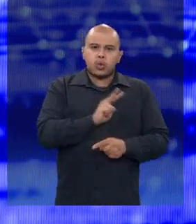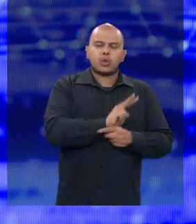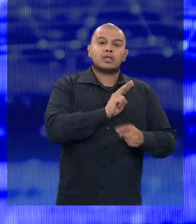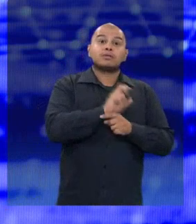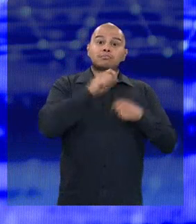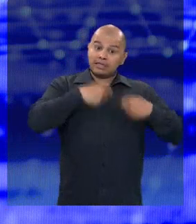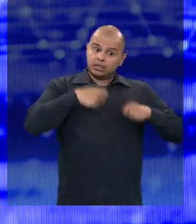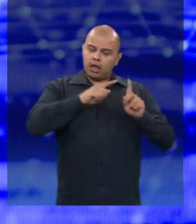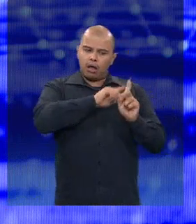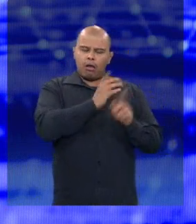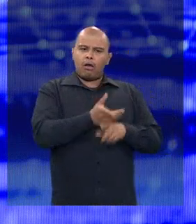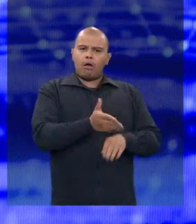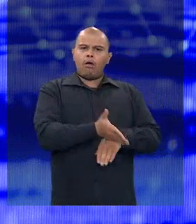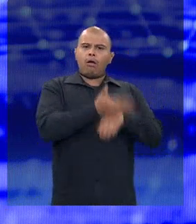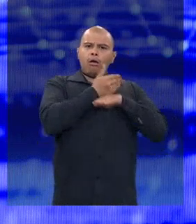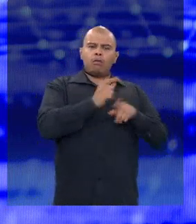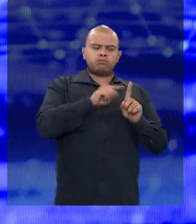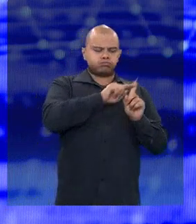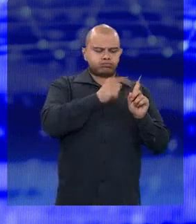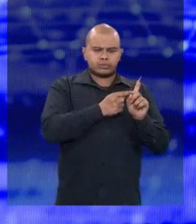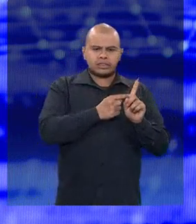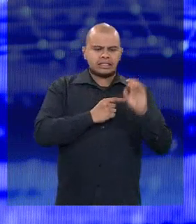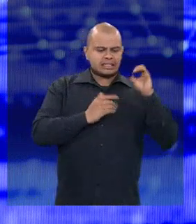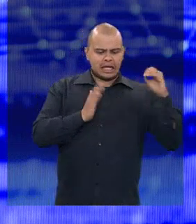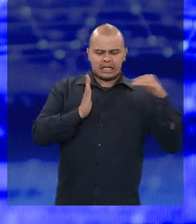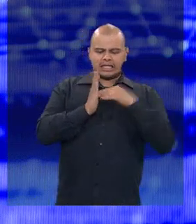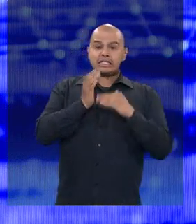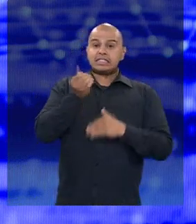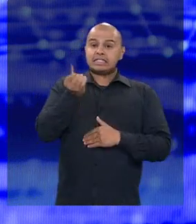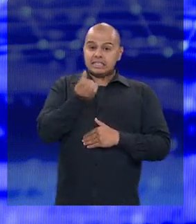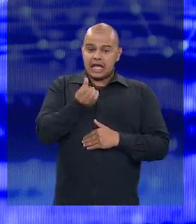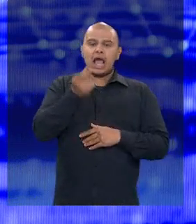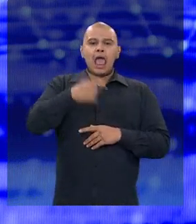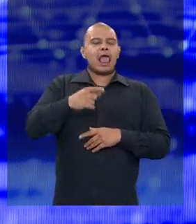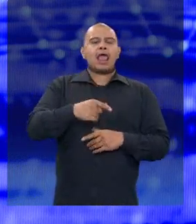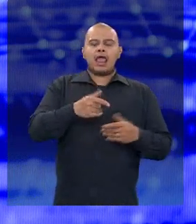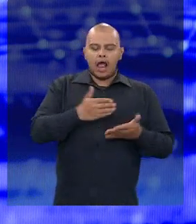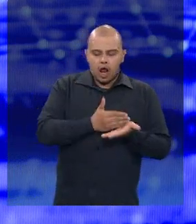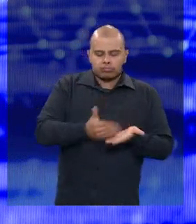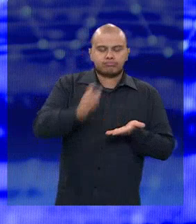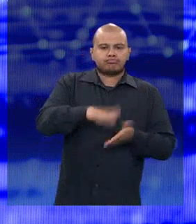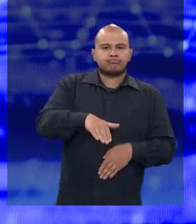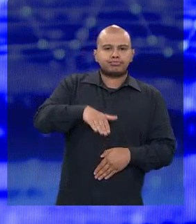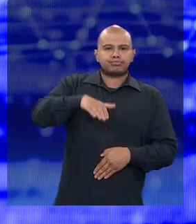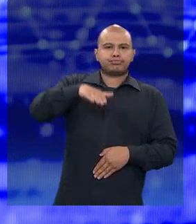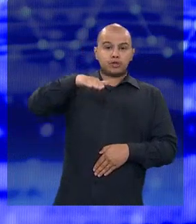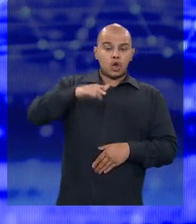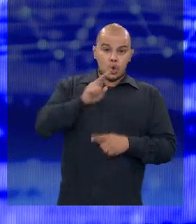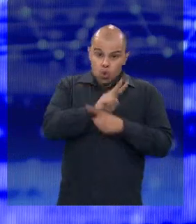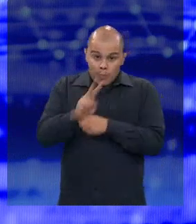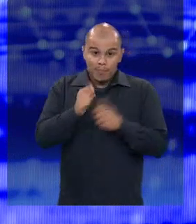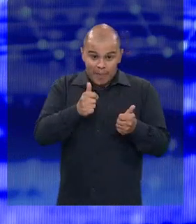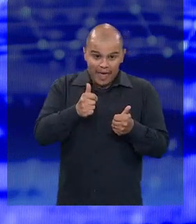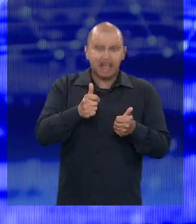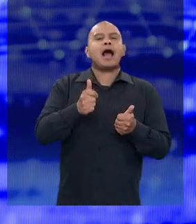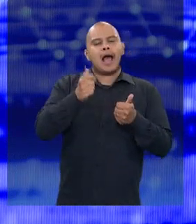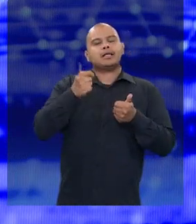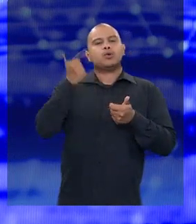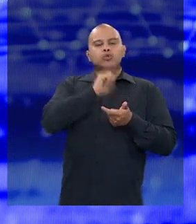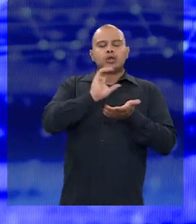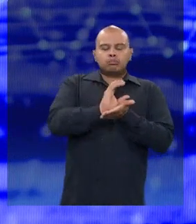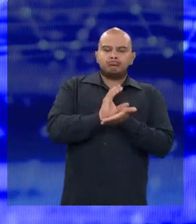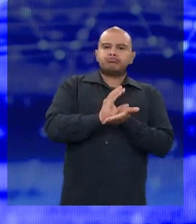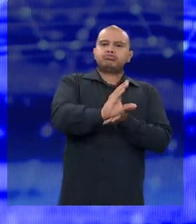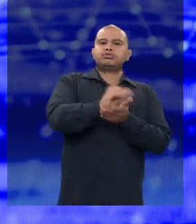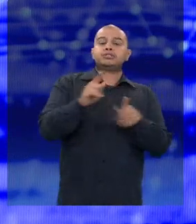crianças. Do zero aos seis anos é a primeira infância. Cuidou bem, vai receber mais recurso do governador do